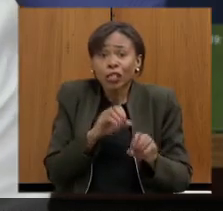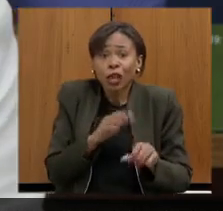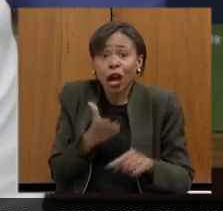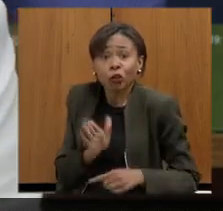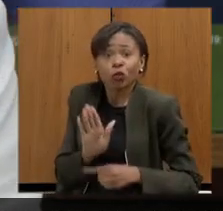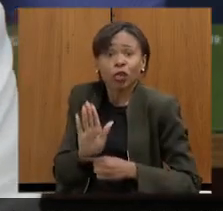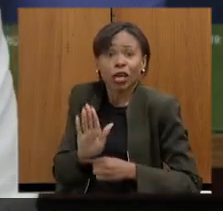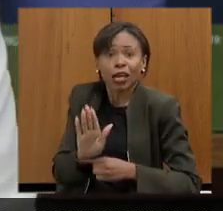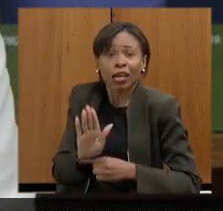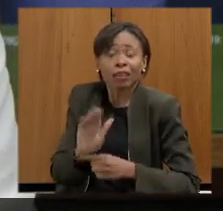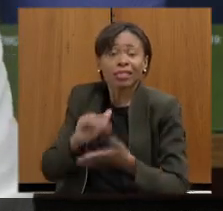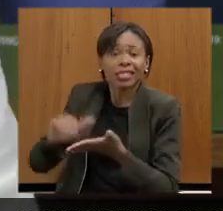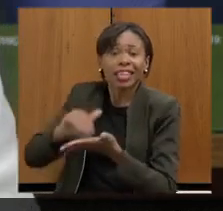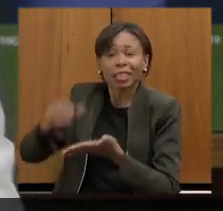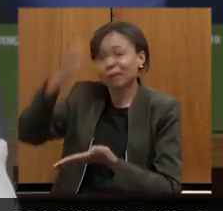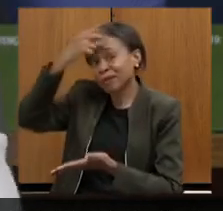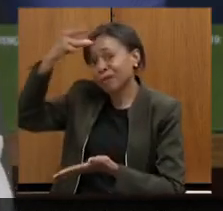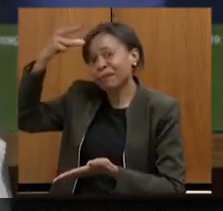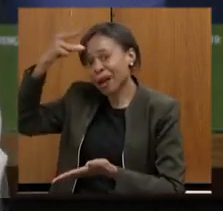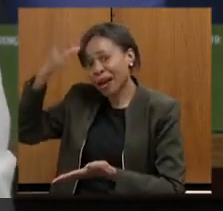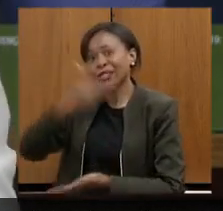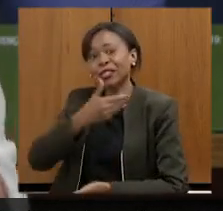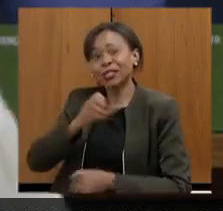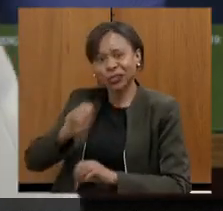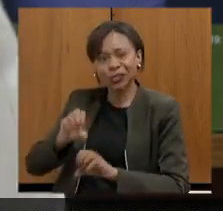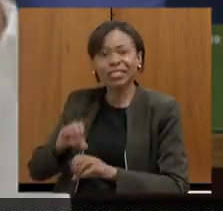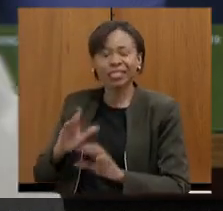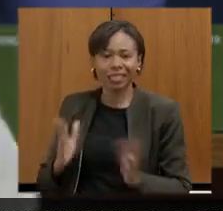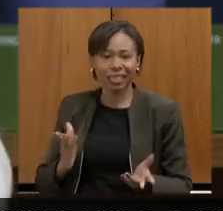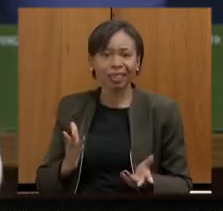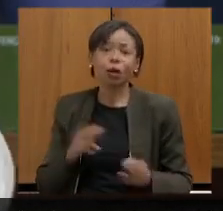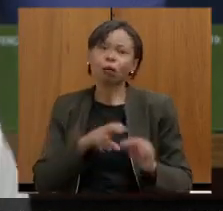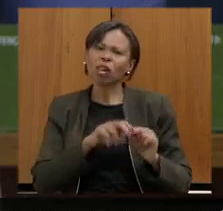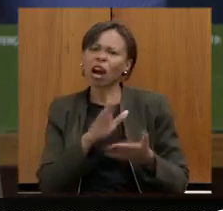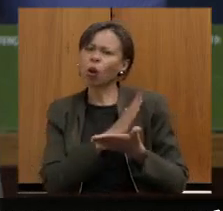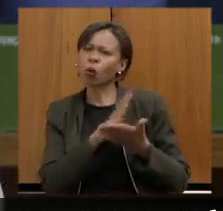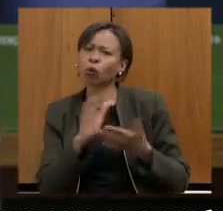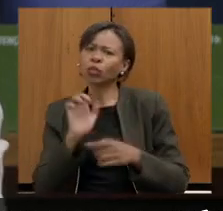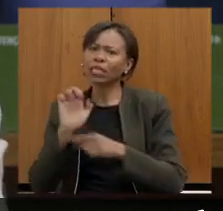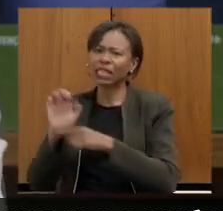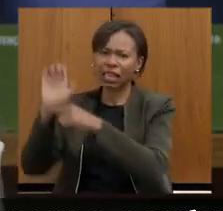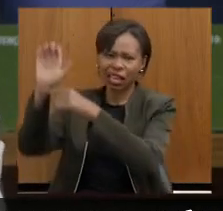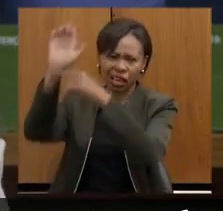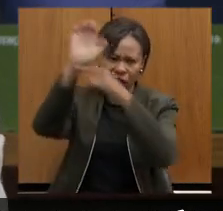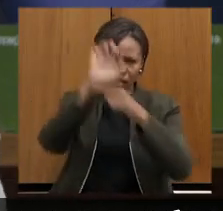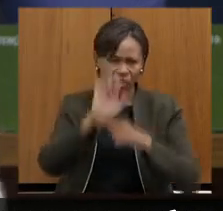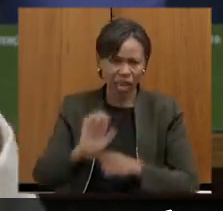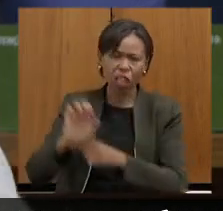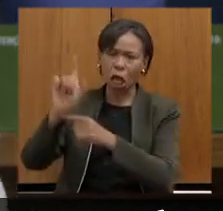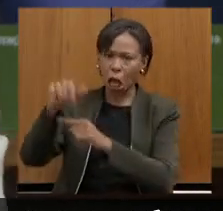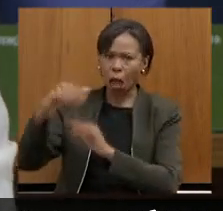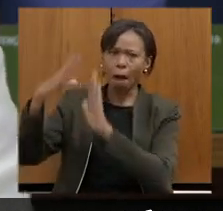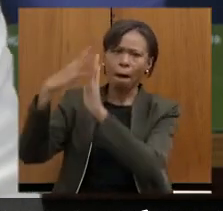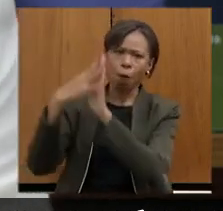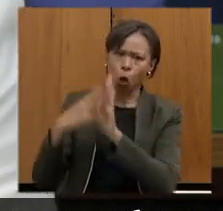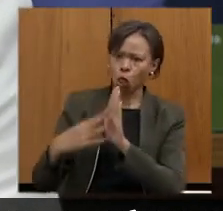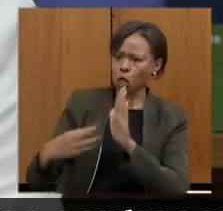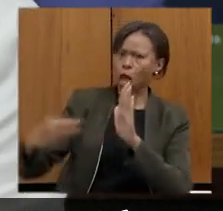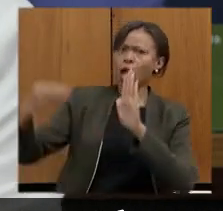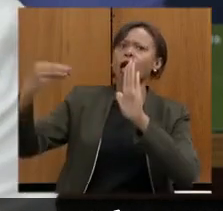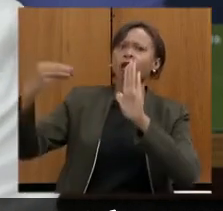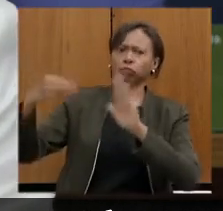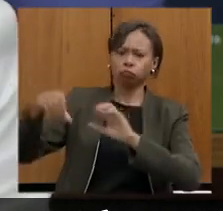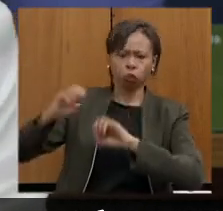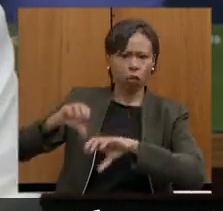secretarias municipais de educação não é é por isso que estados aí que são um modelo de educação no país e que tem um orçamento até